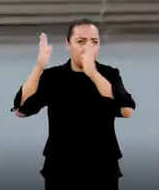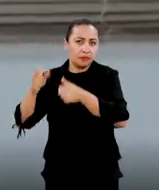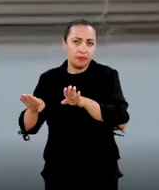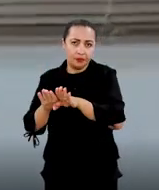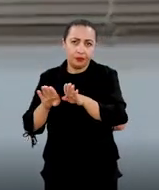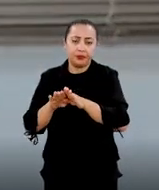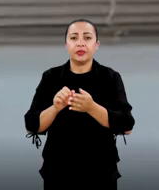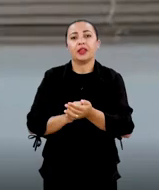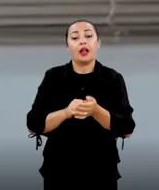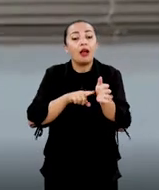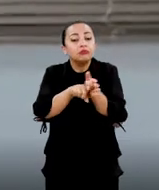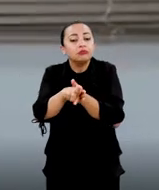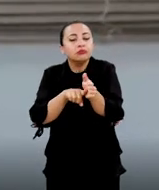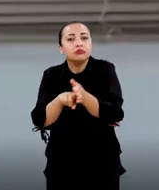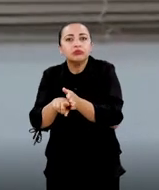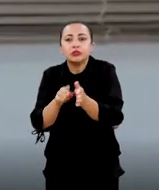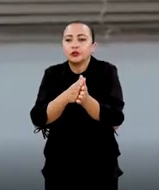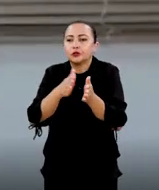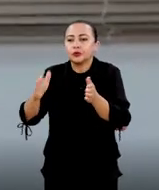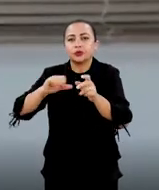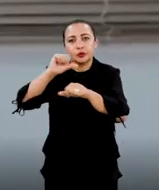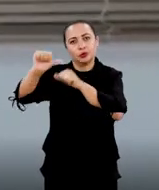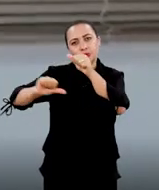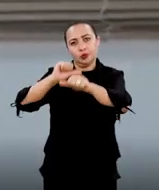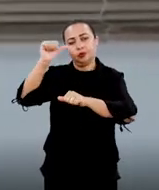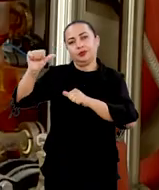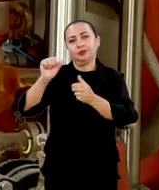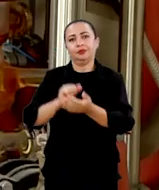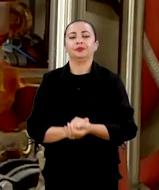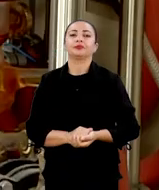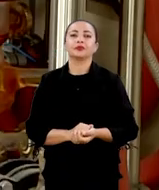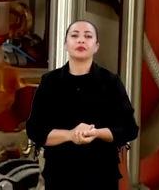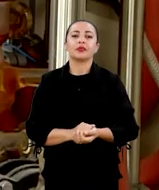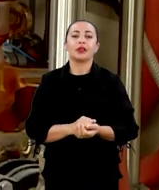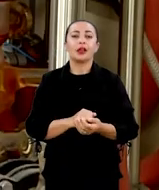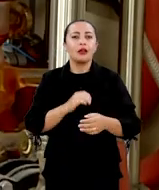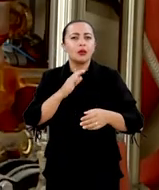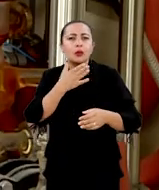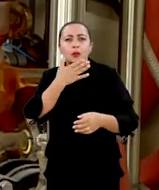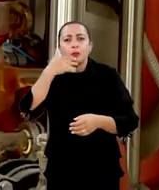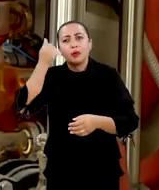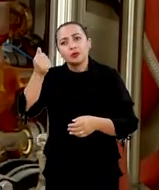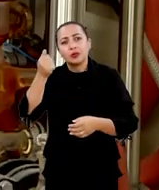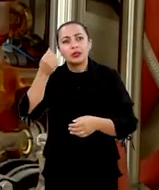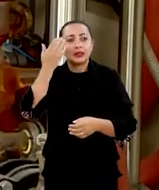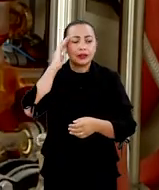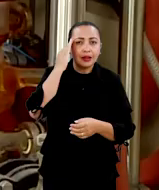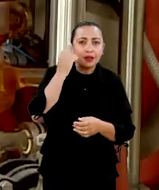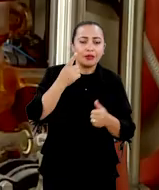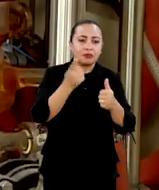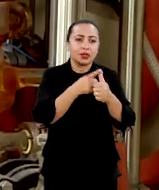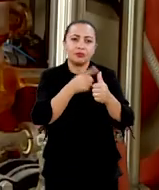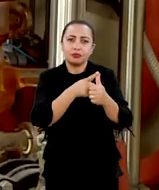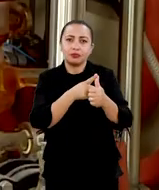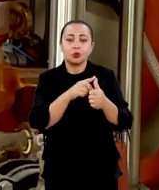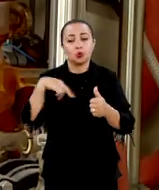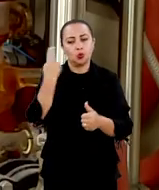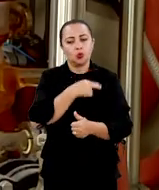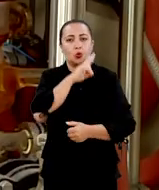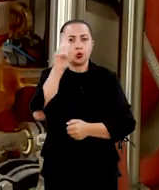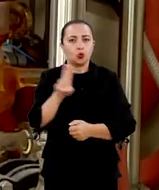né? E aí, a pesquisa foi se desenvolvendo. As principais vantagens, eu considero, primeiro, nós